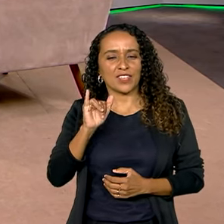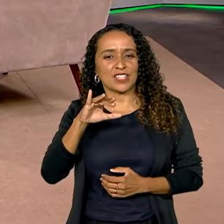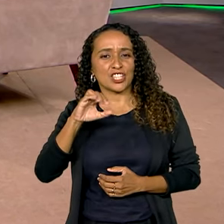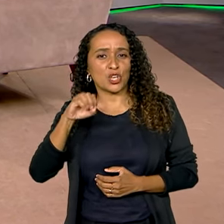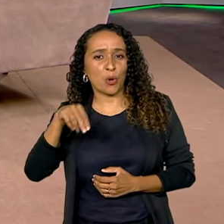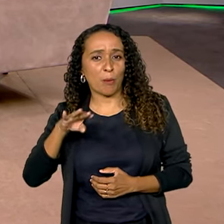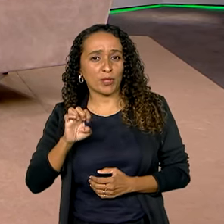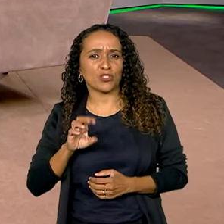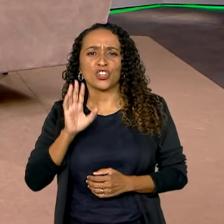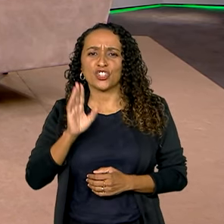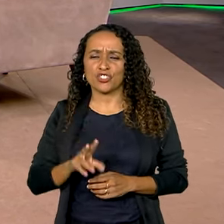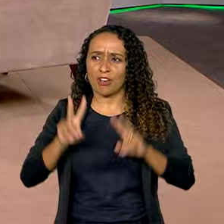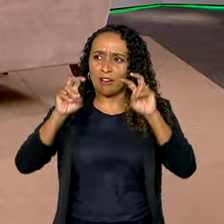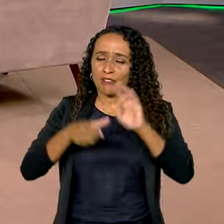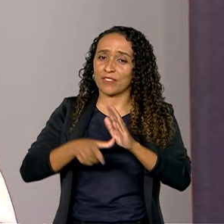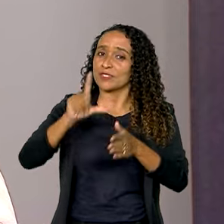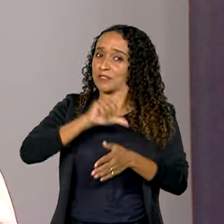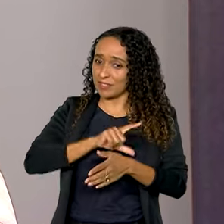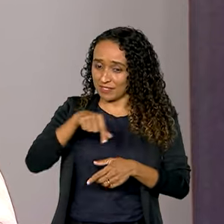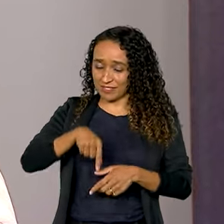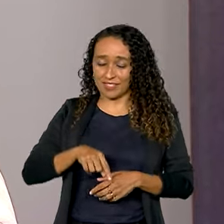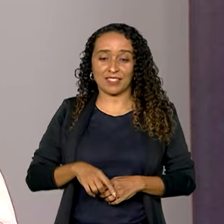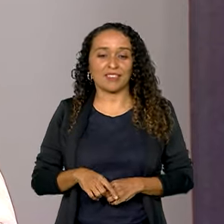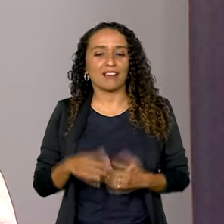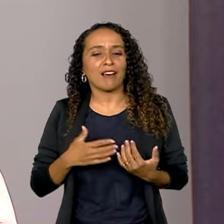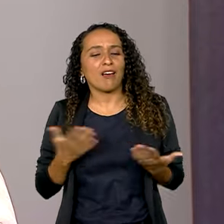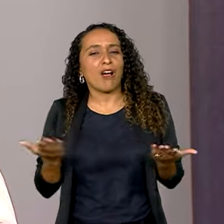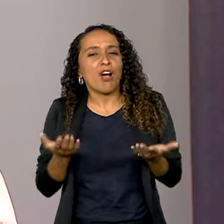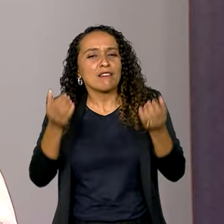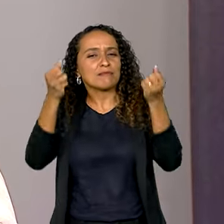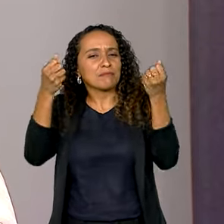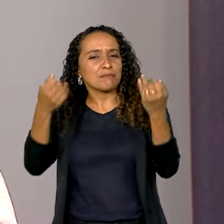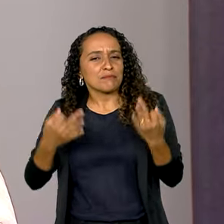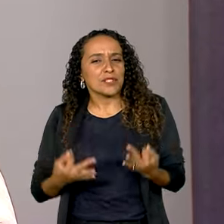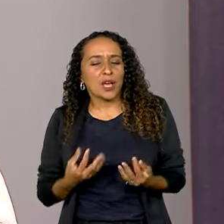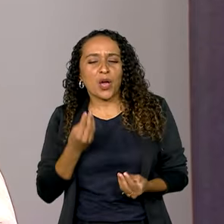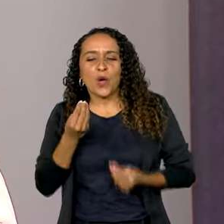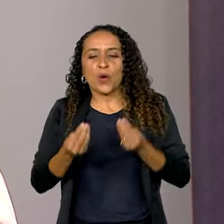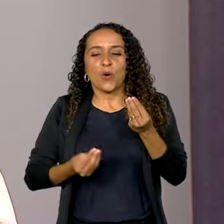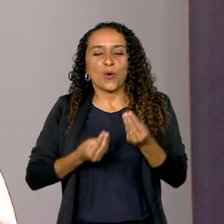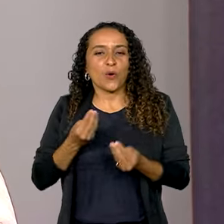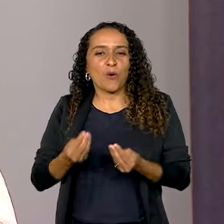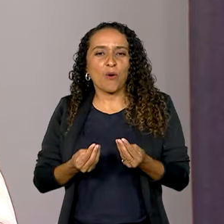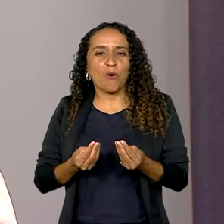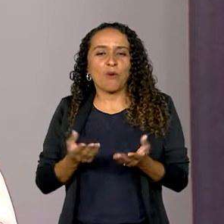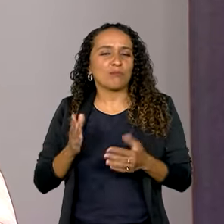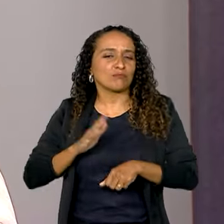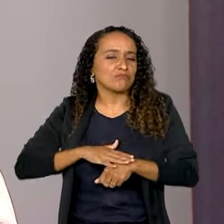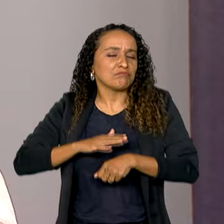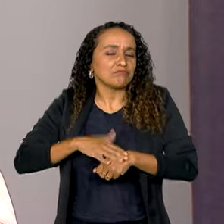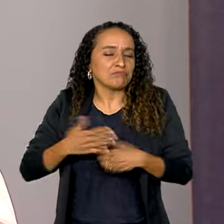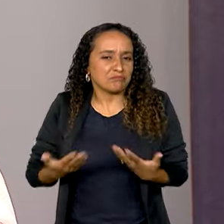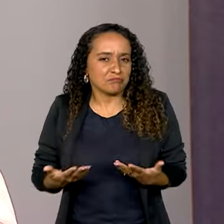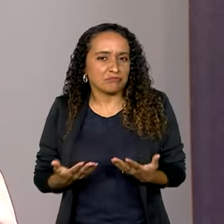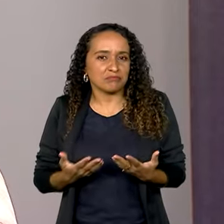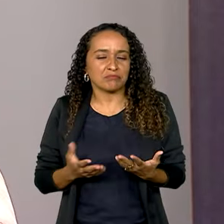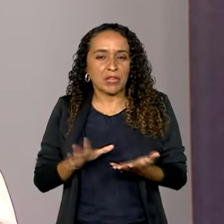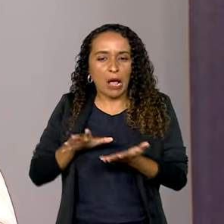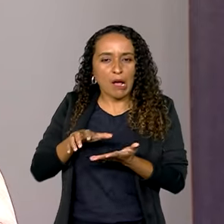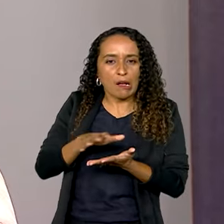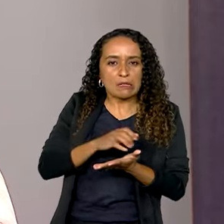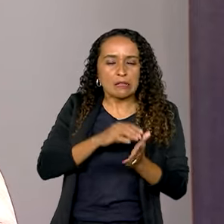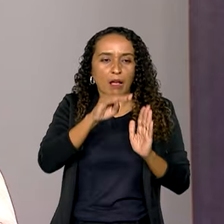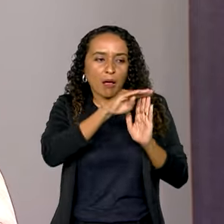inclusive, esse assunto aqui no jornal. Queria que a senhora explicasse como ele está funcionando, os dados que